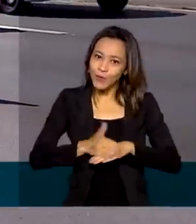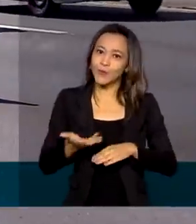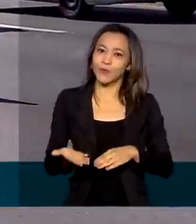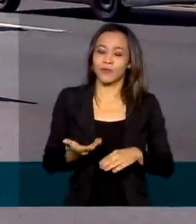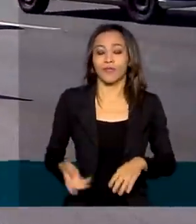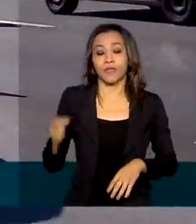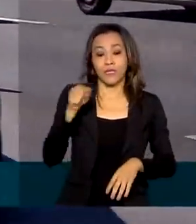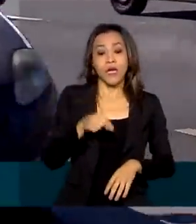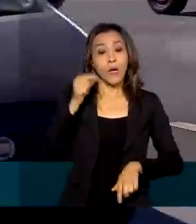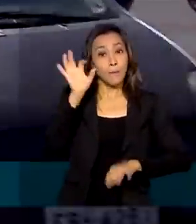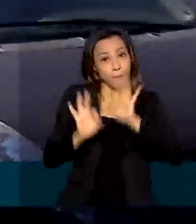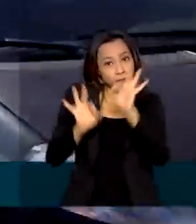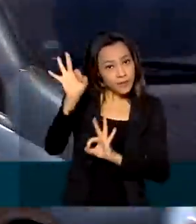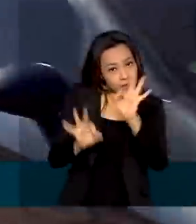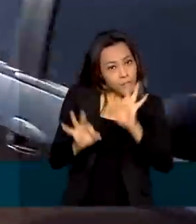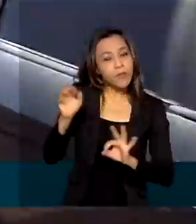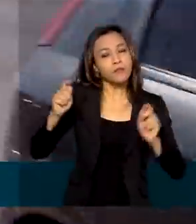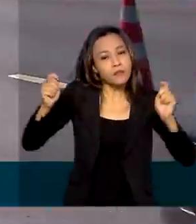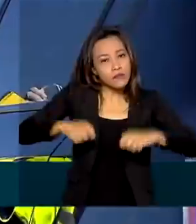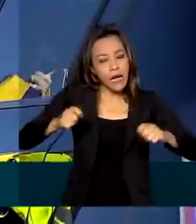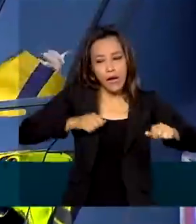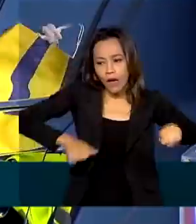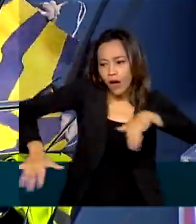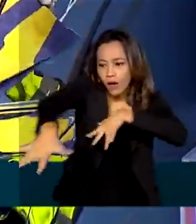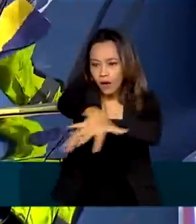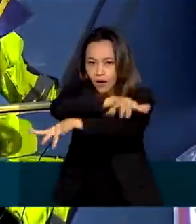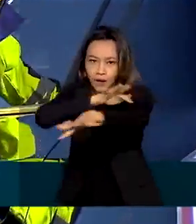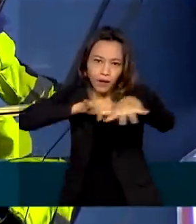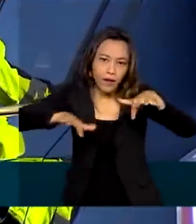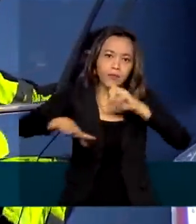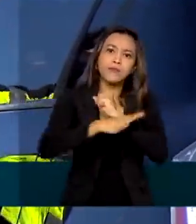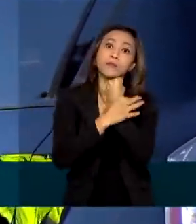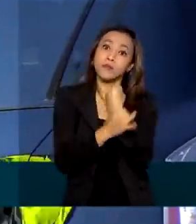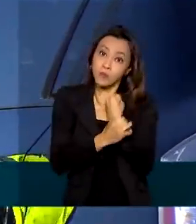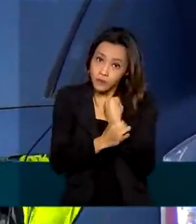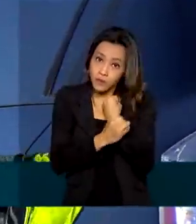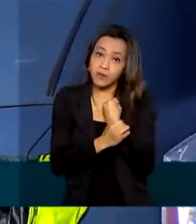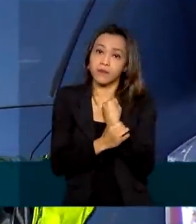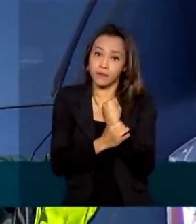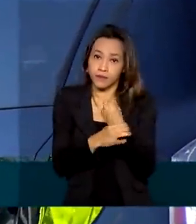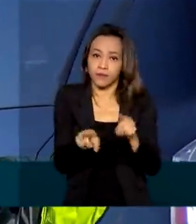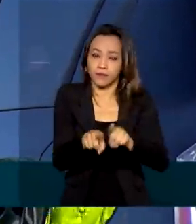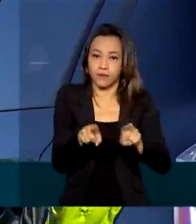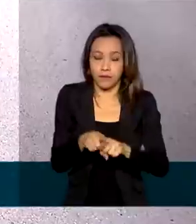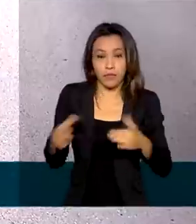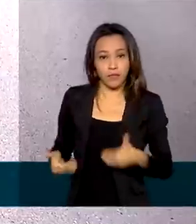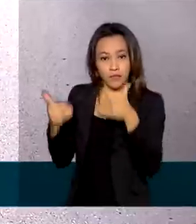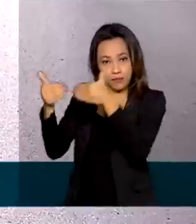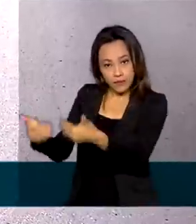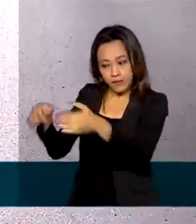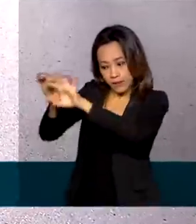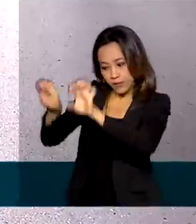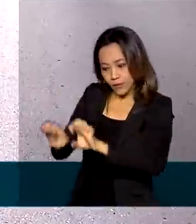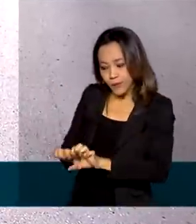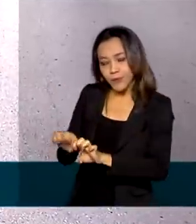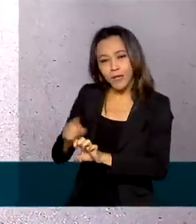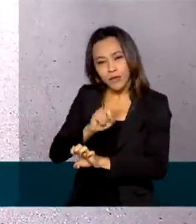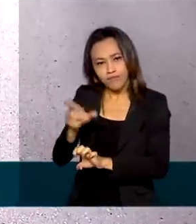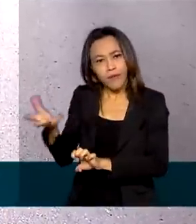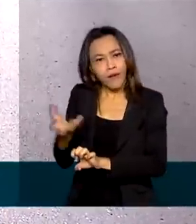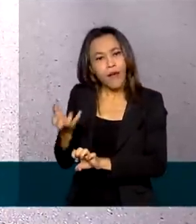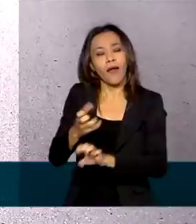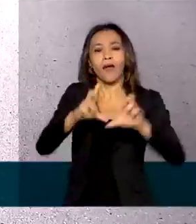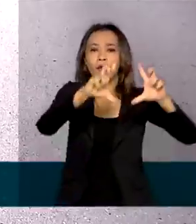planejamento é possível ter mobilidade e segurança ao mesmo tempo, o Ministério da Infraestrutura promete reduzir em